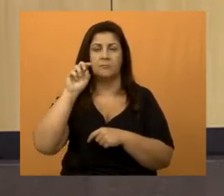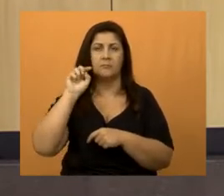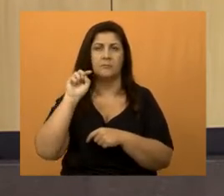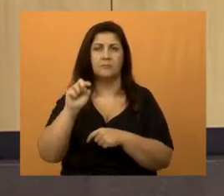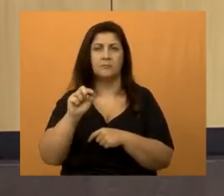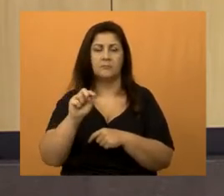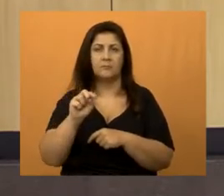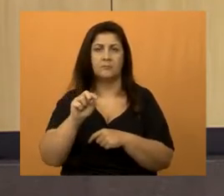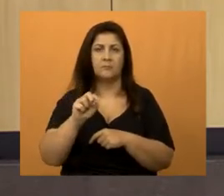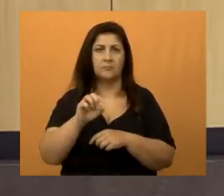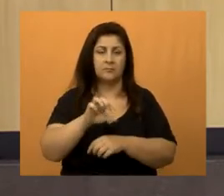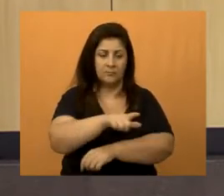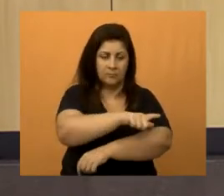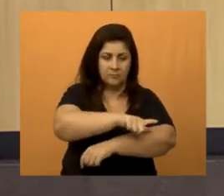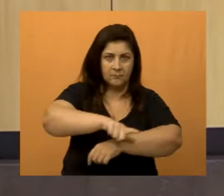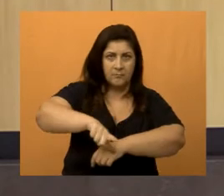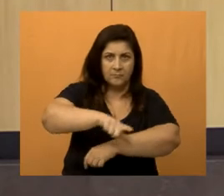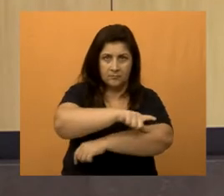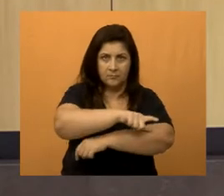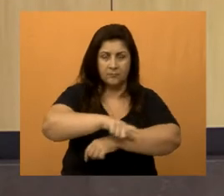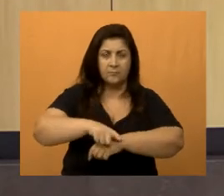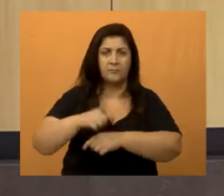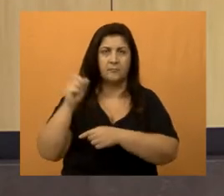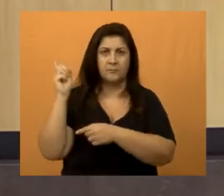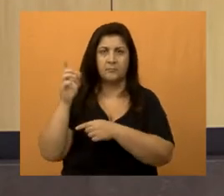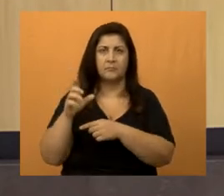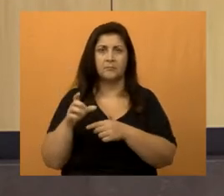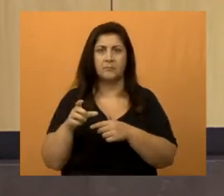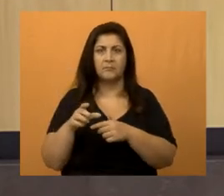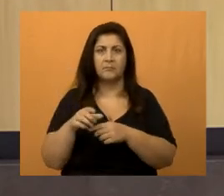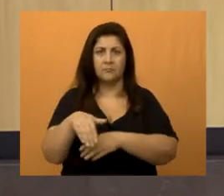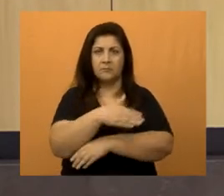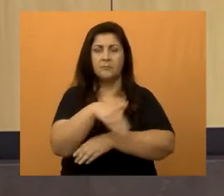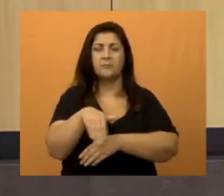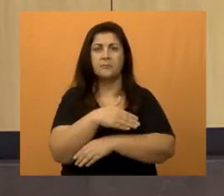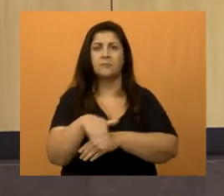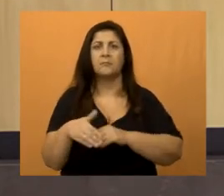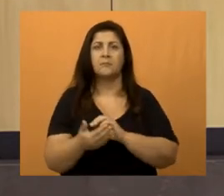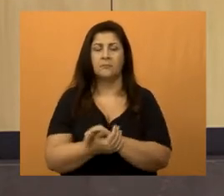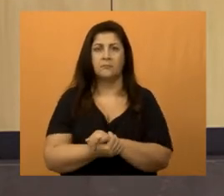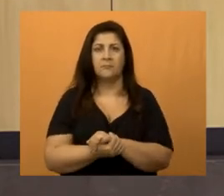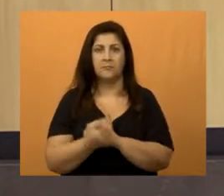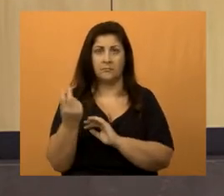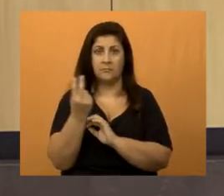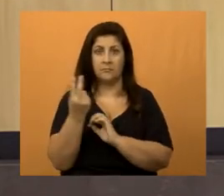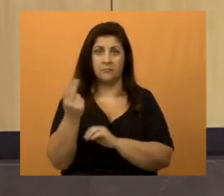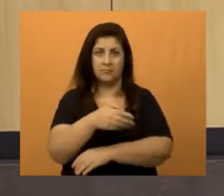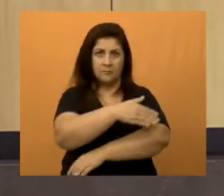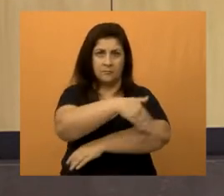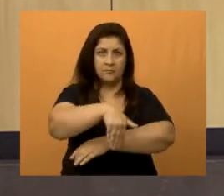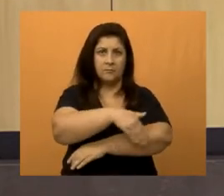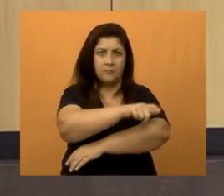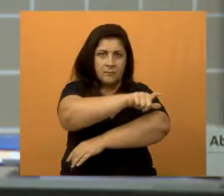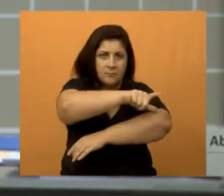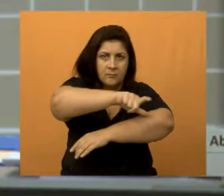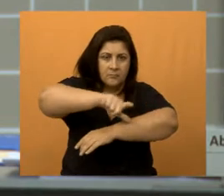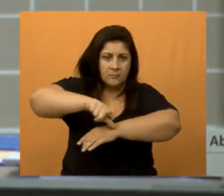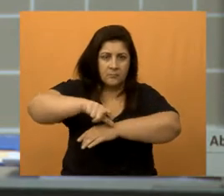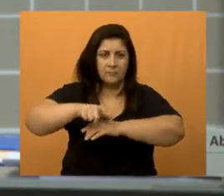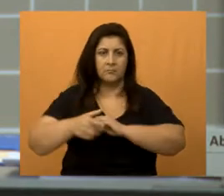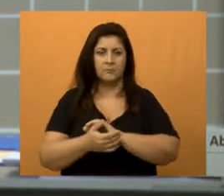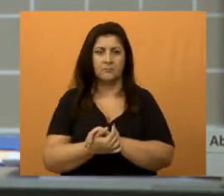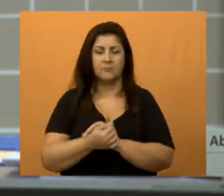para realizar a pavimentação da rua Serafim de Domênico e Arthur Máximo no Jardim Paraíso. Tá bom?